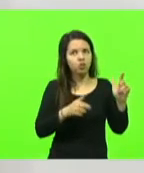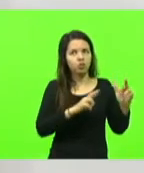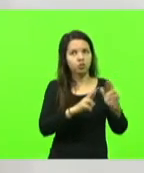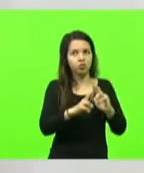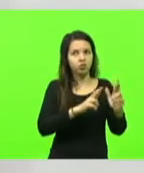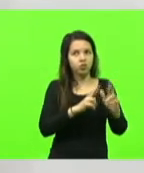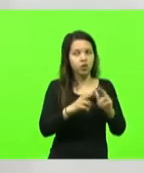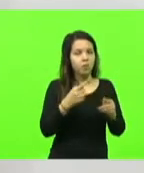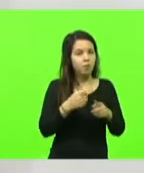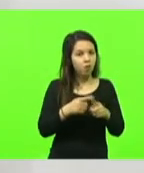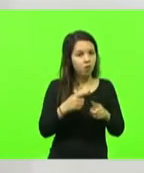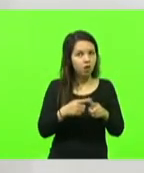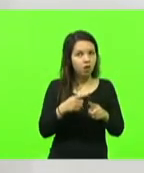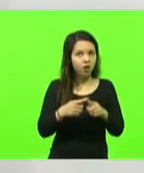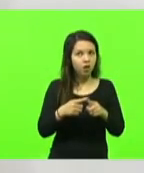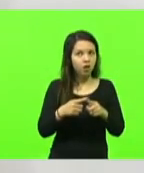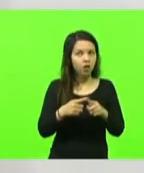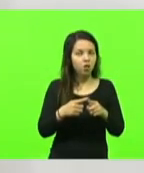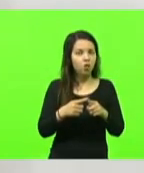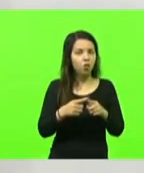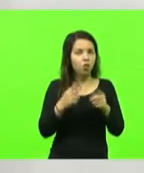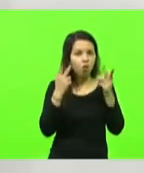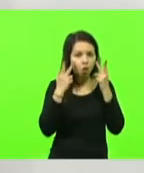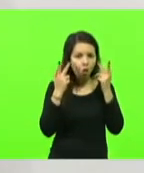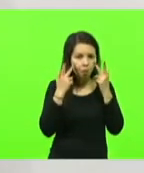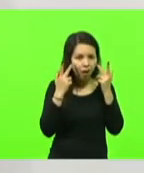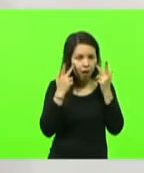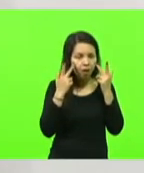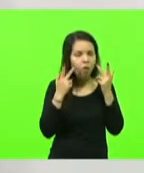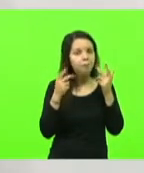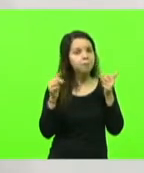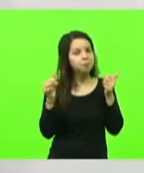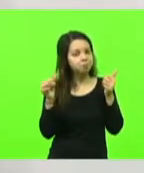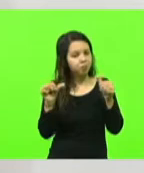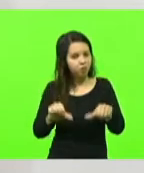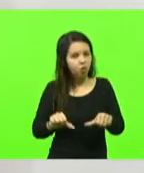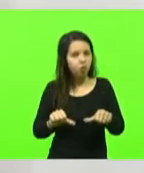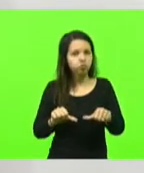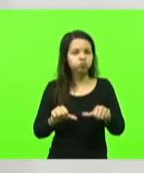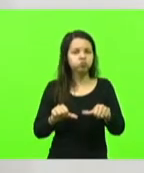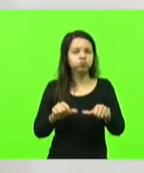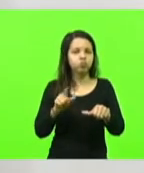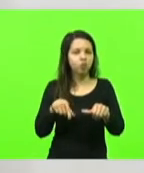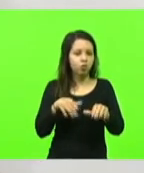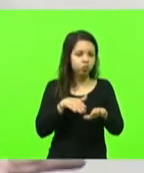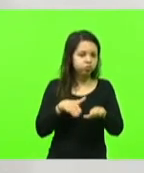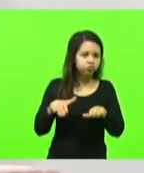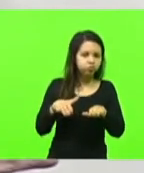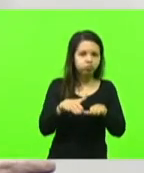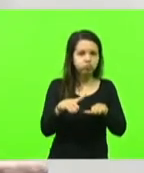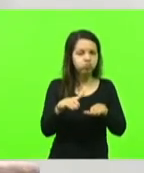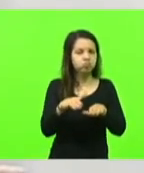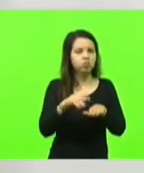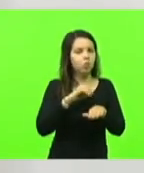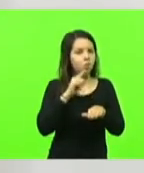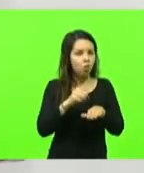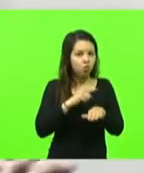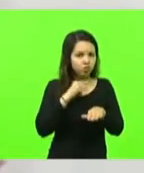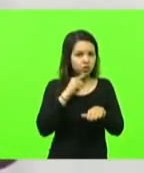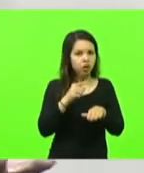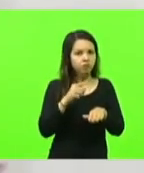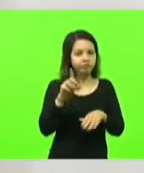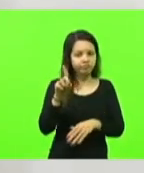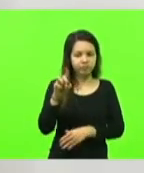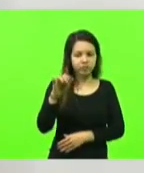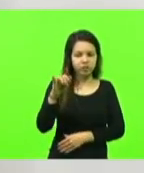o normal está muito pior, está intransitável, e o DENIT parece